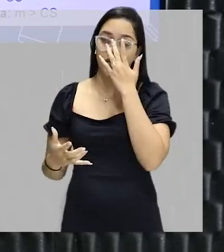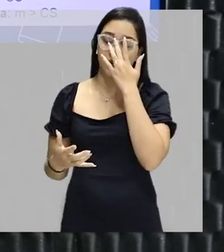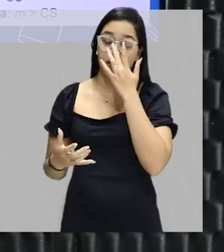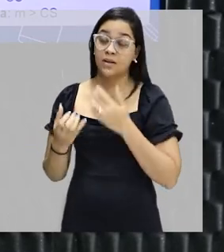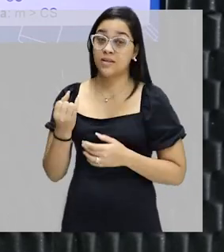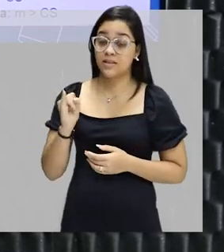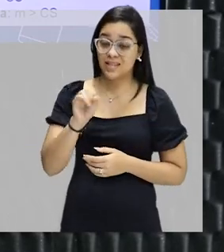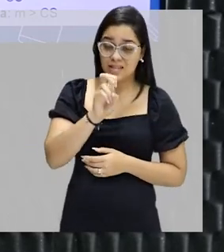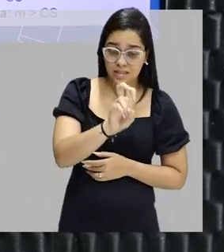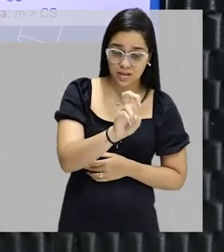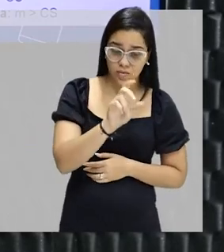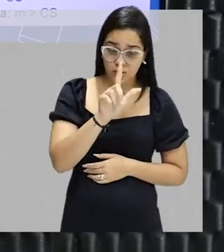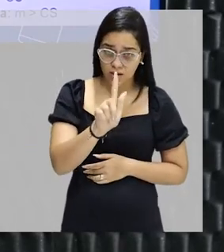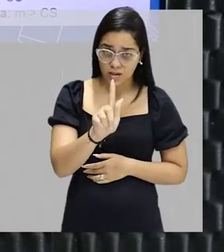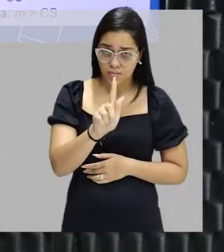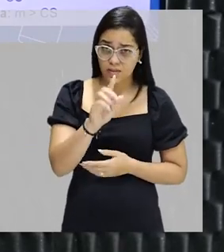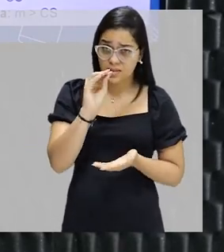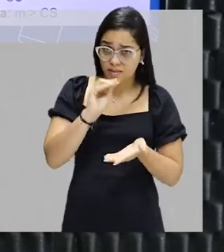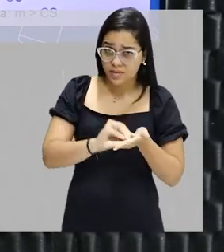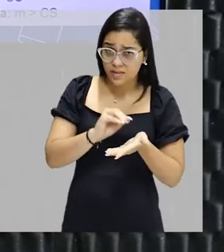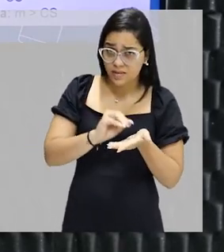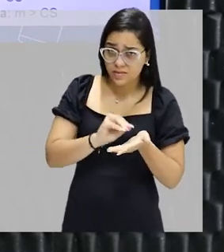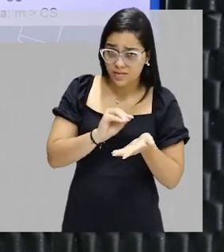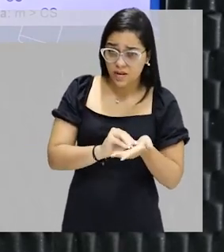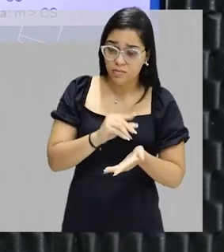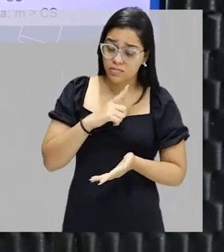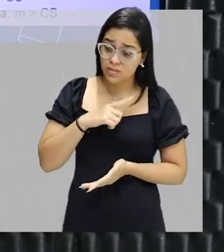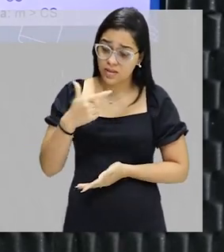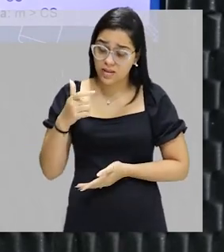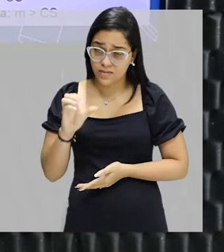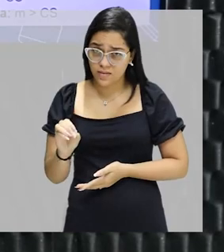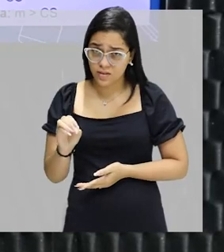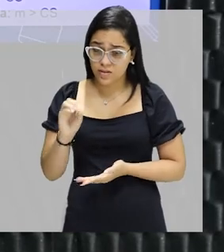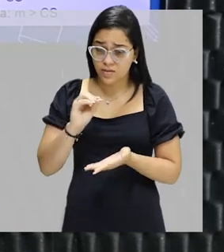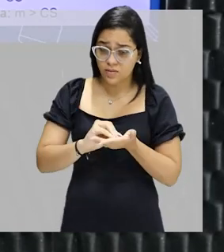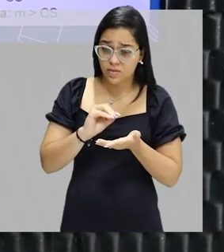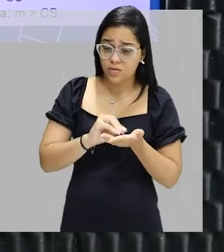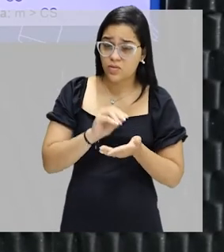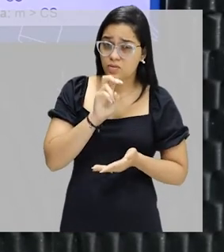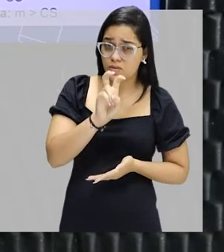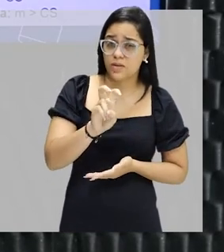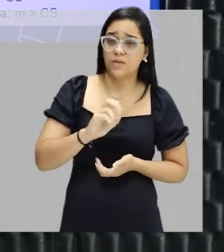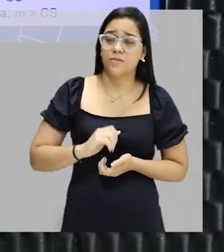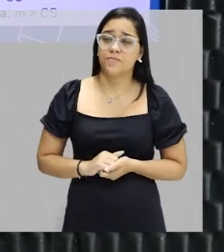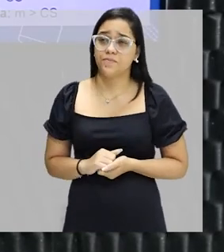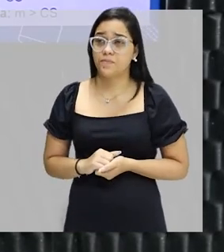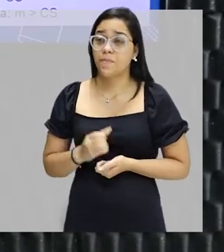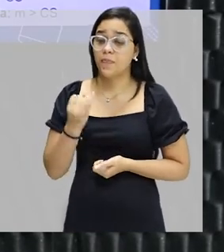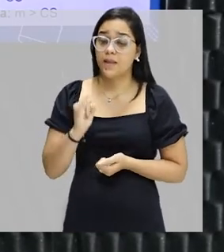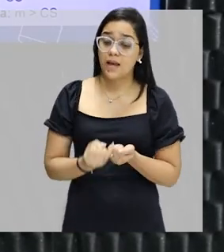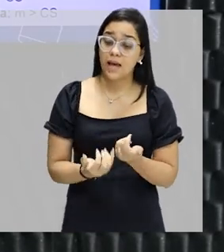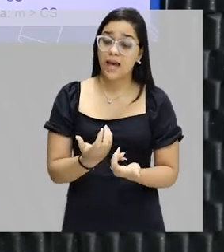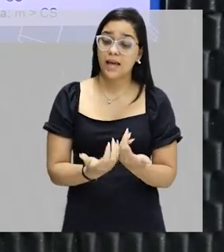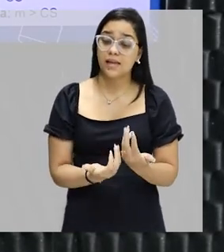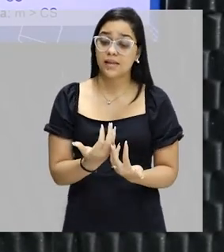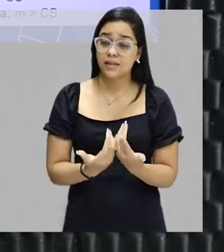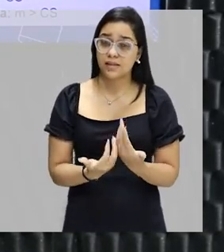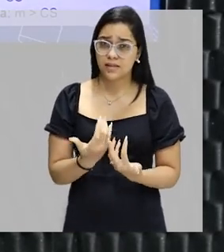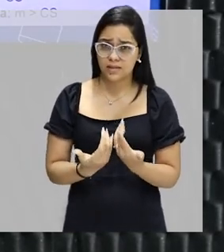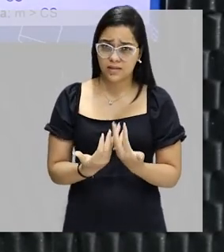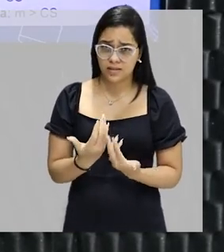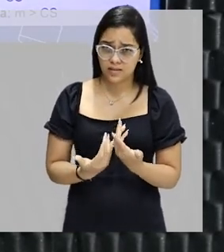se esses 5 gramas que estão sobrando, já temos 20, está sobrando 5, se a gente aquecer essa mistura,